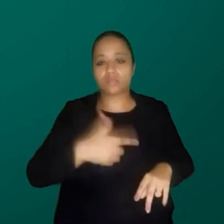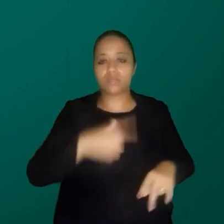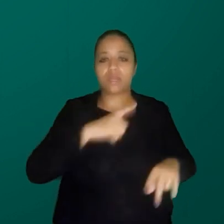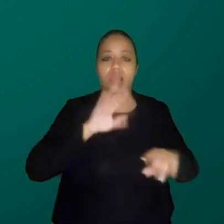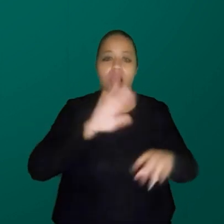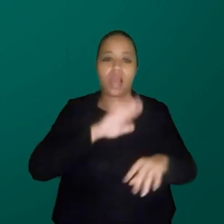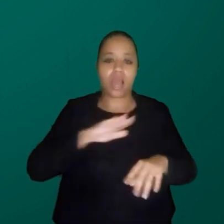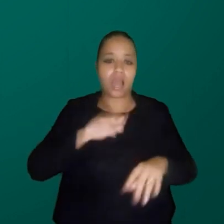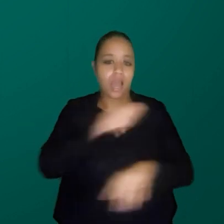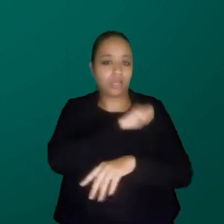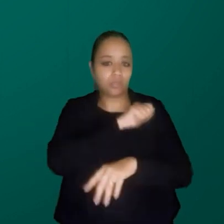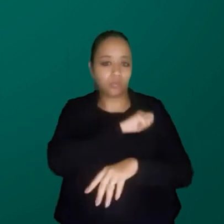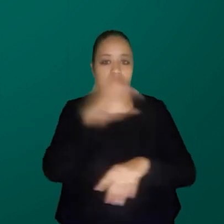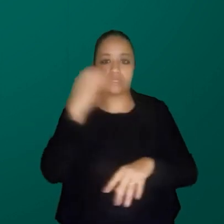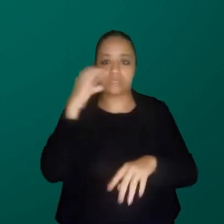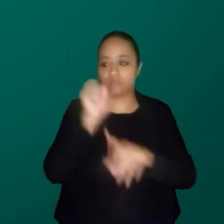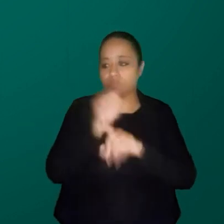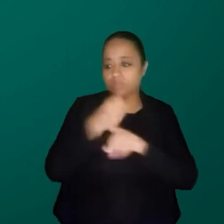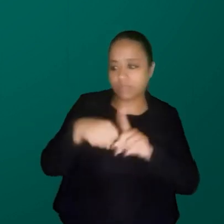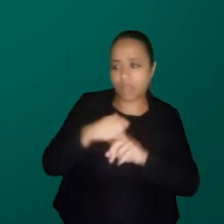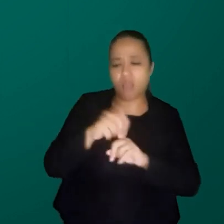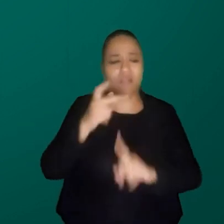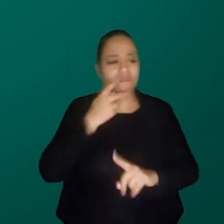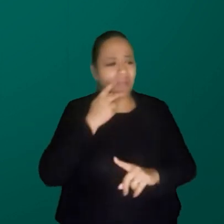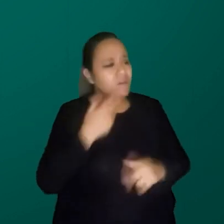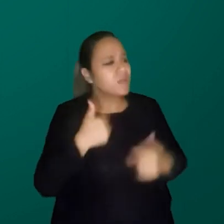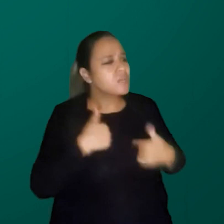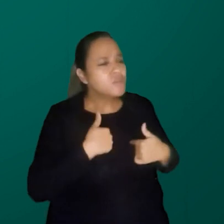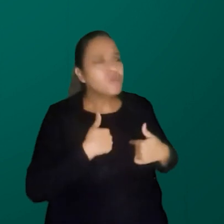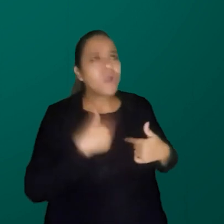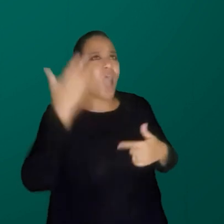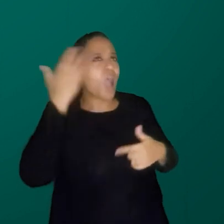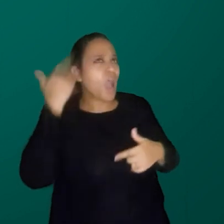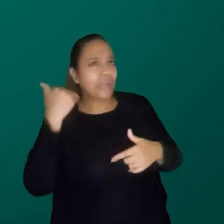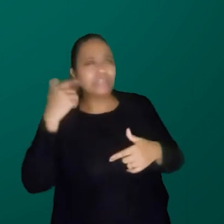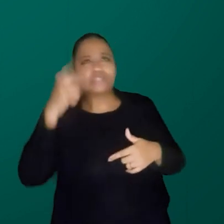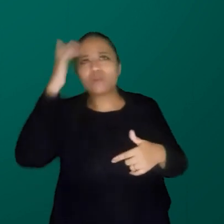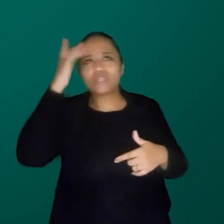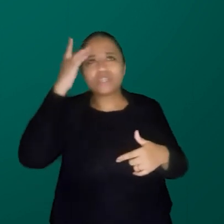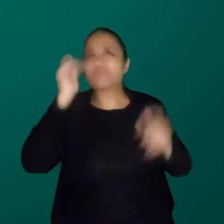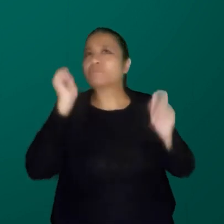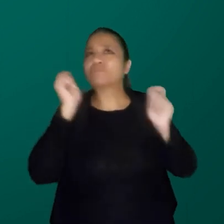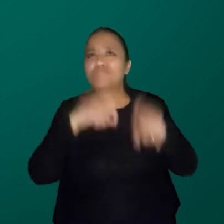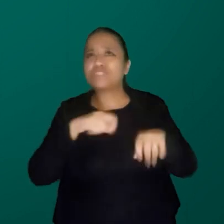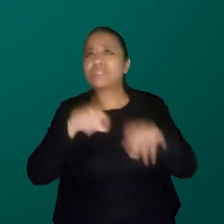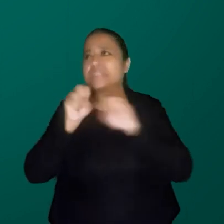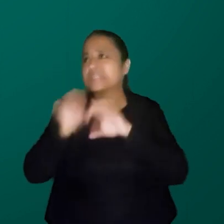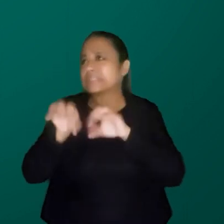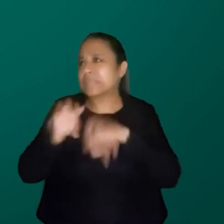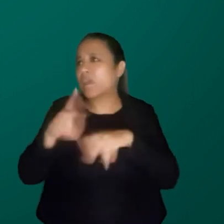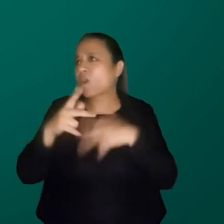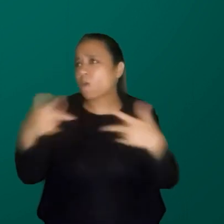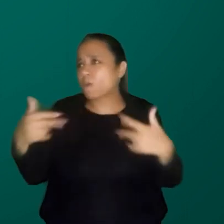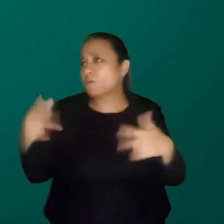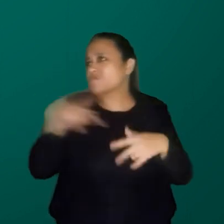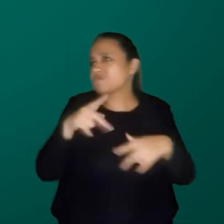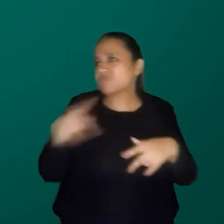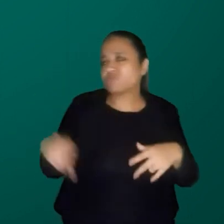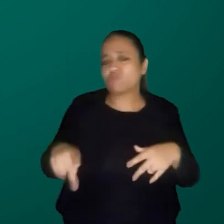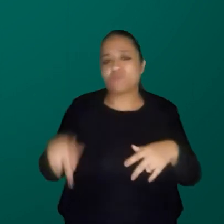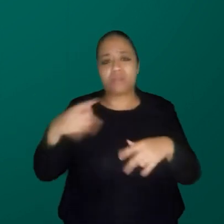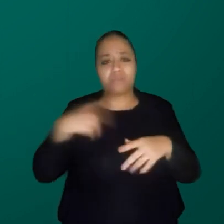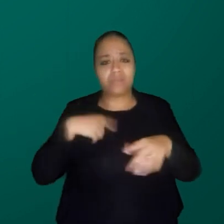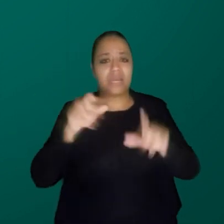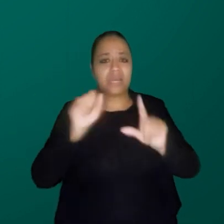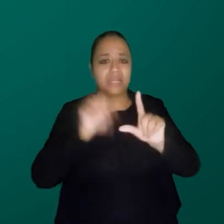está quase formando, e ela falava, Ana, eu não me via como uma pessoa que podia ensinar alguma coisa, né? Faz licenciatura em